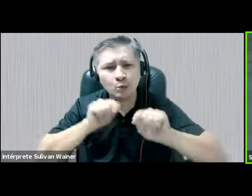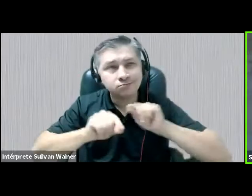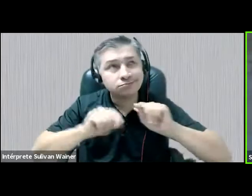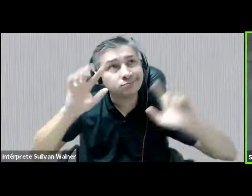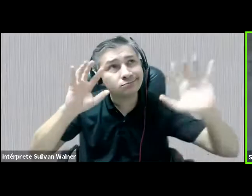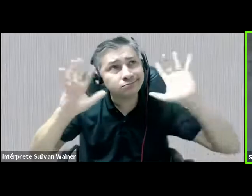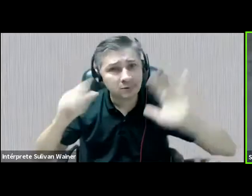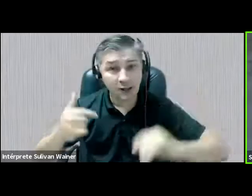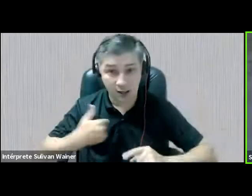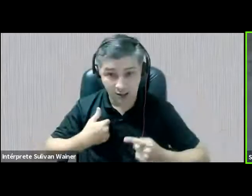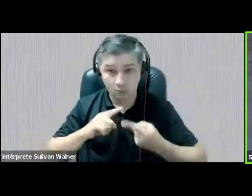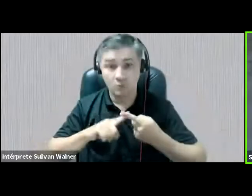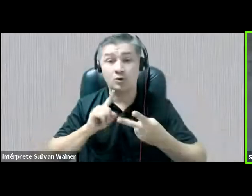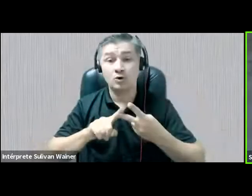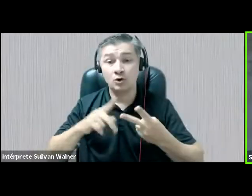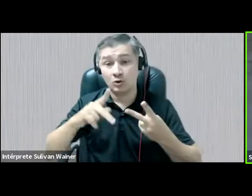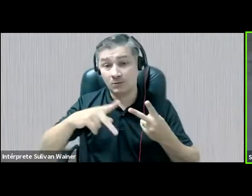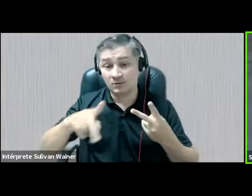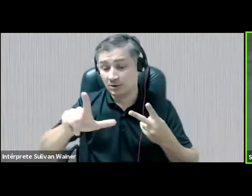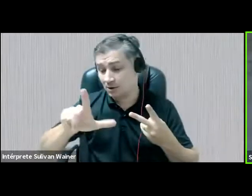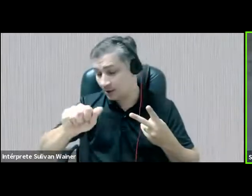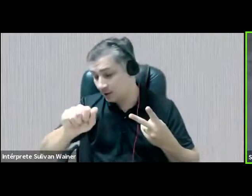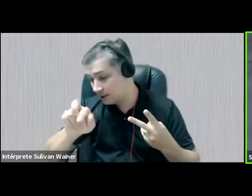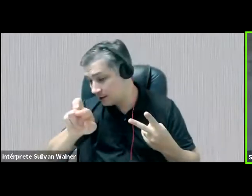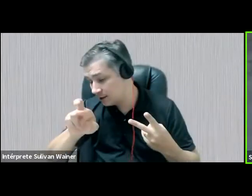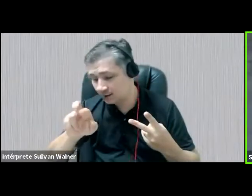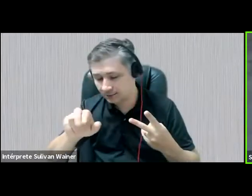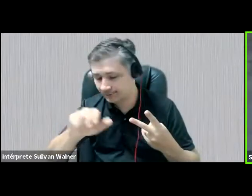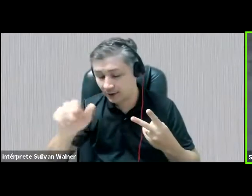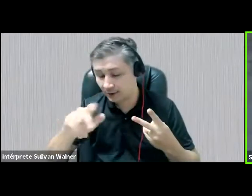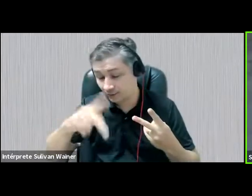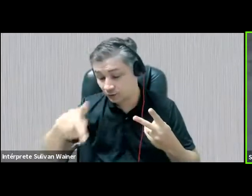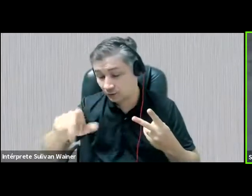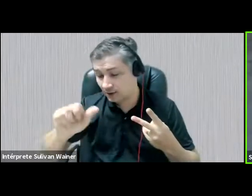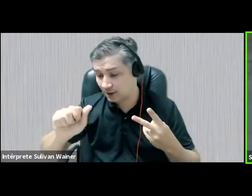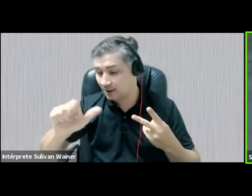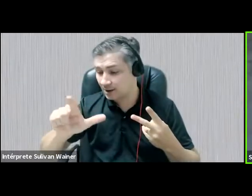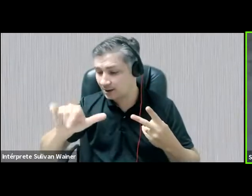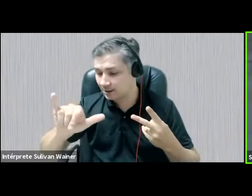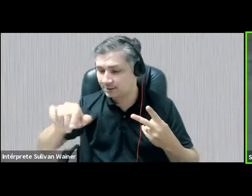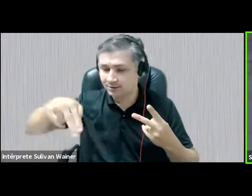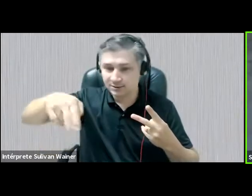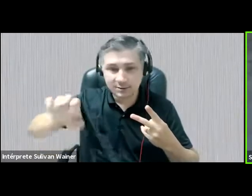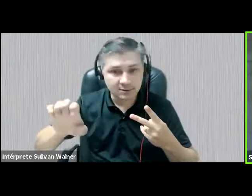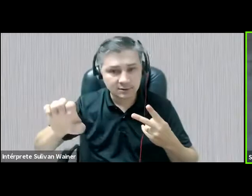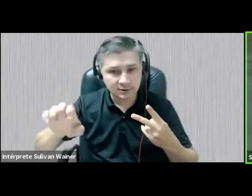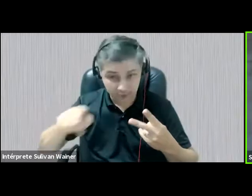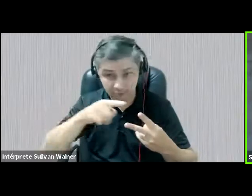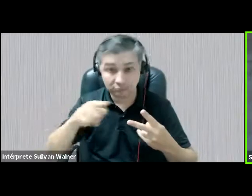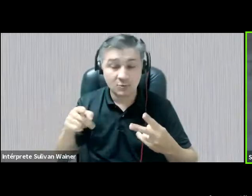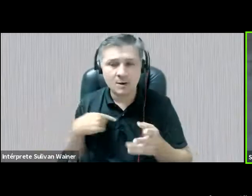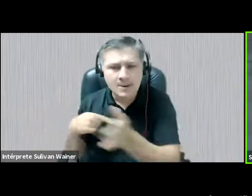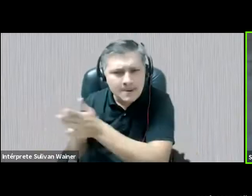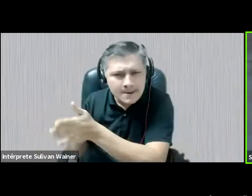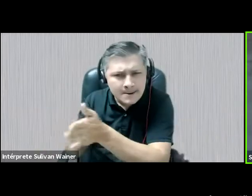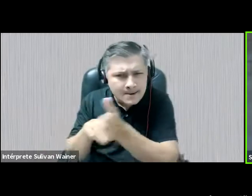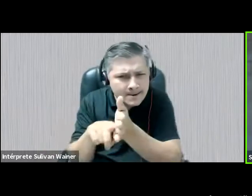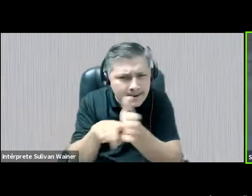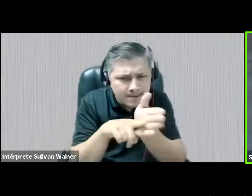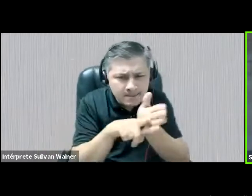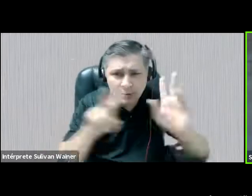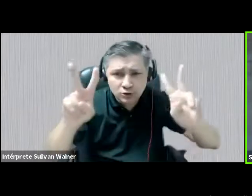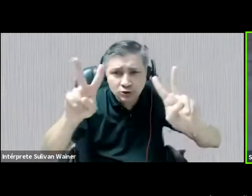eu e a professora Aline Lazzarotto, né, conseguimos, né, a nossa investigação, então, sobre o